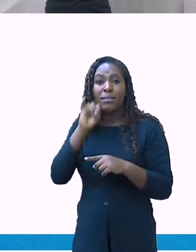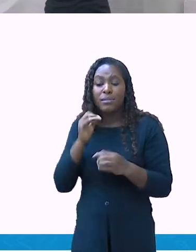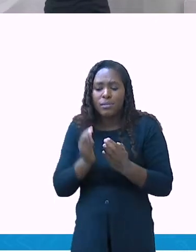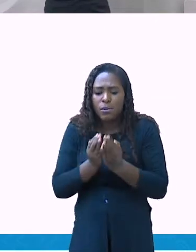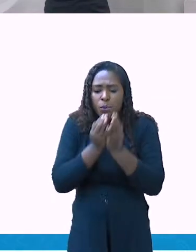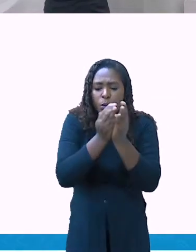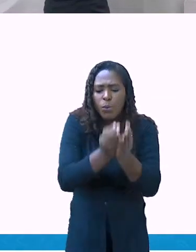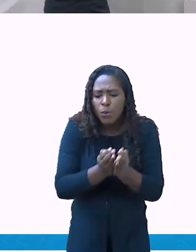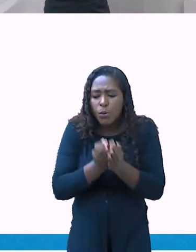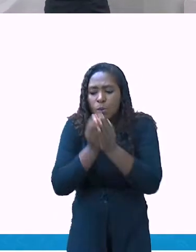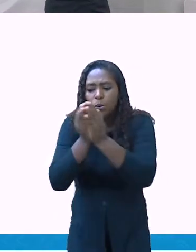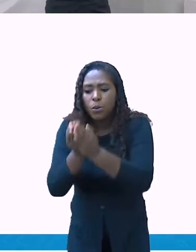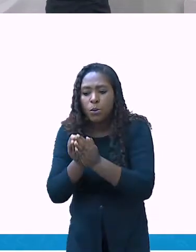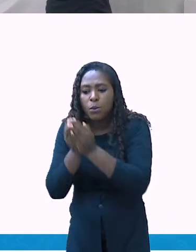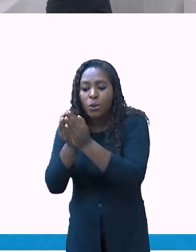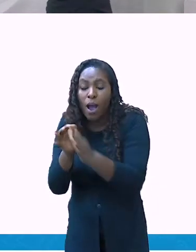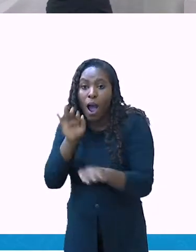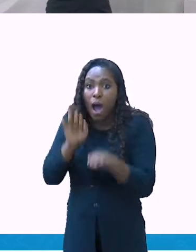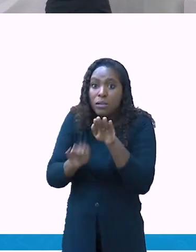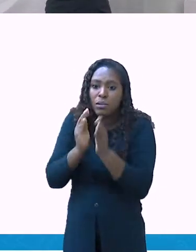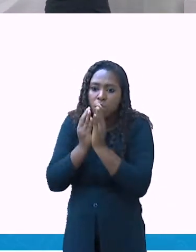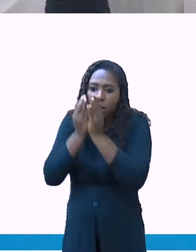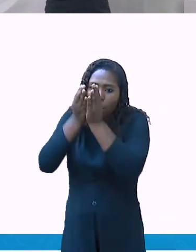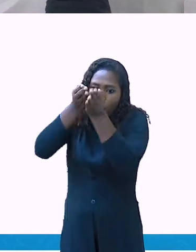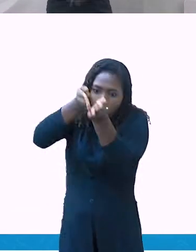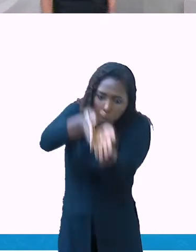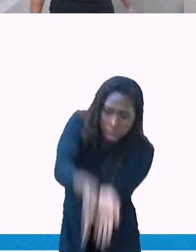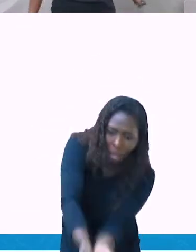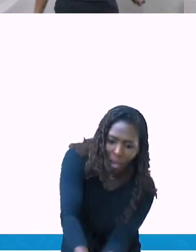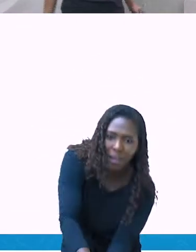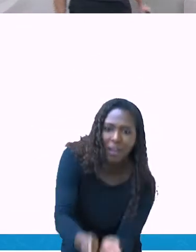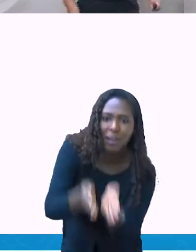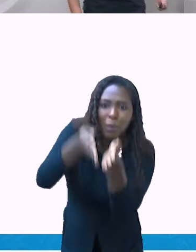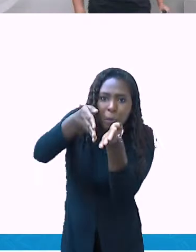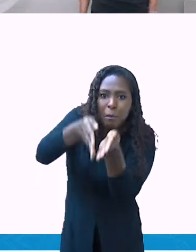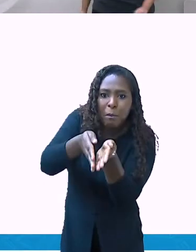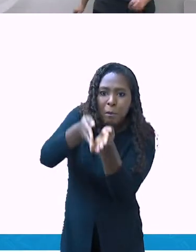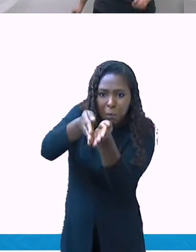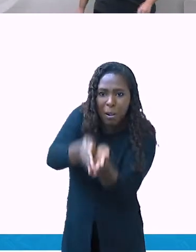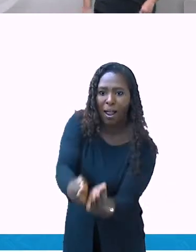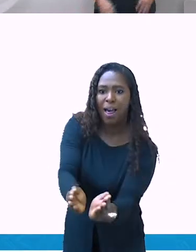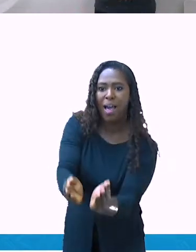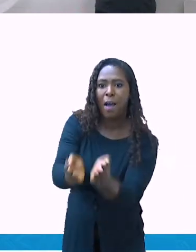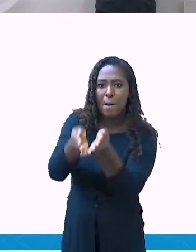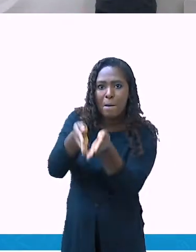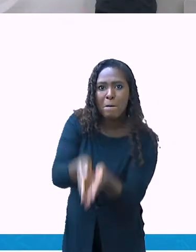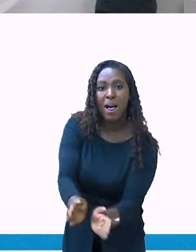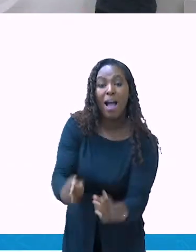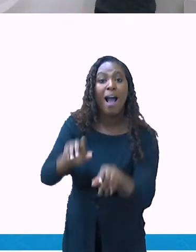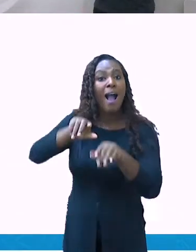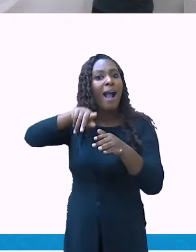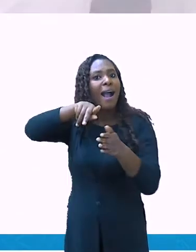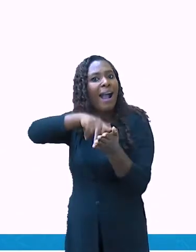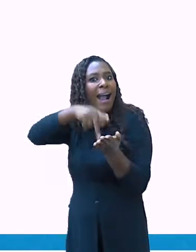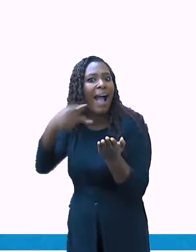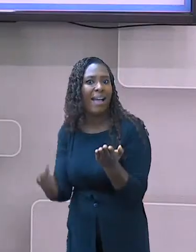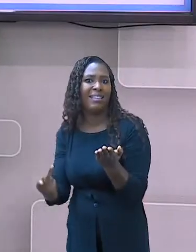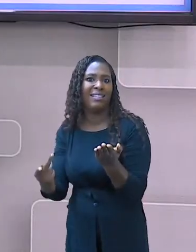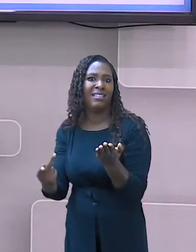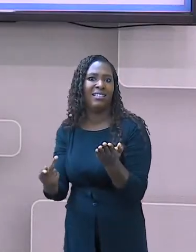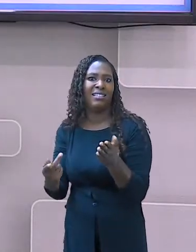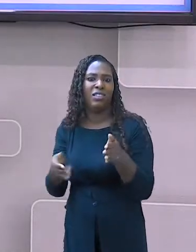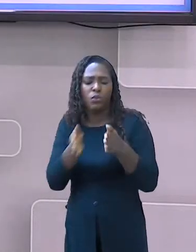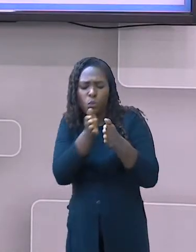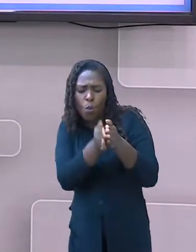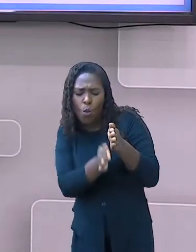superar tantas coisas? Vamos ver se eles superaram? Vamos lá. Acreditando que a presença